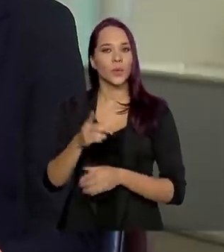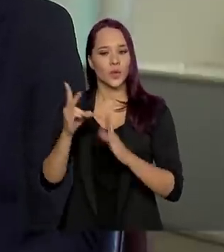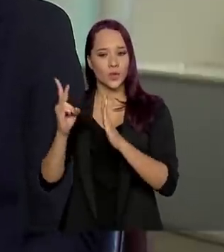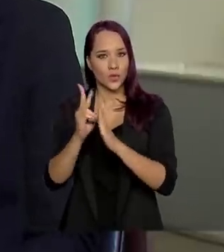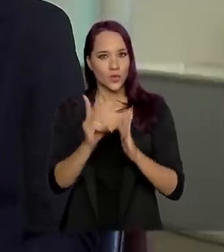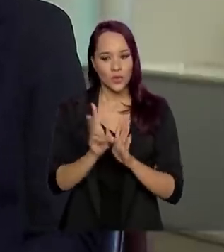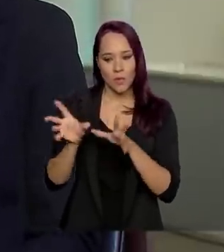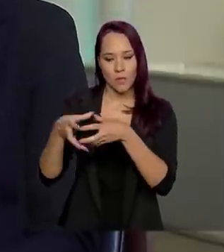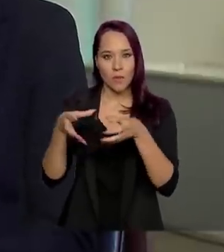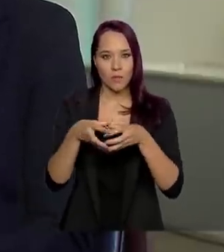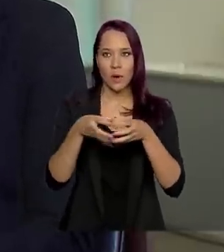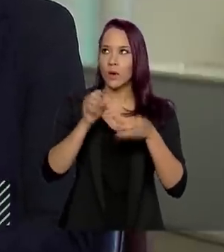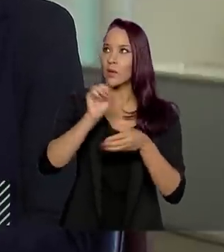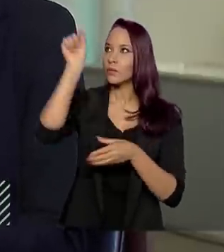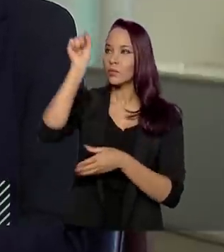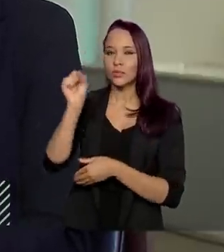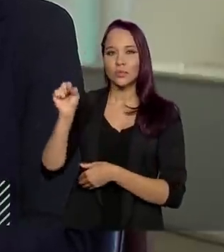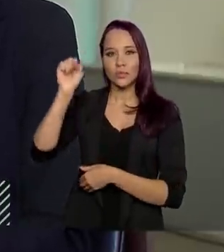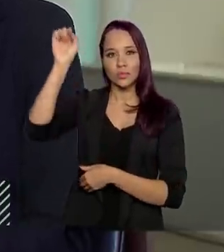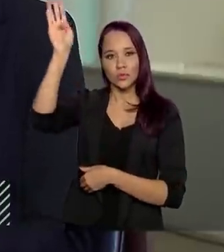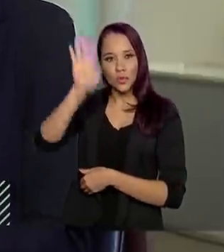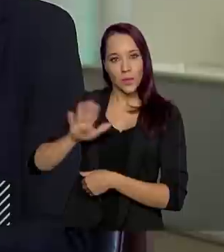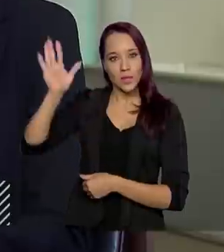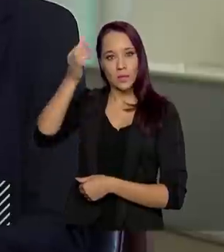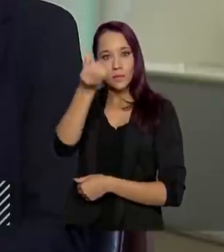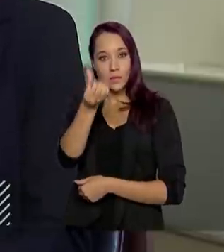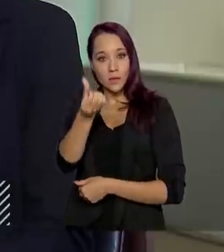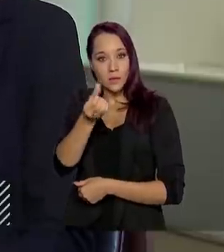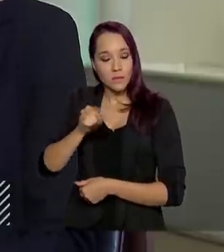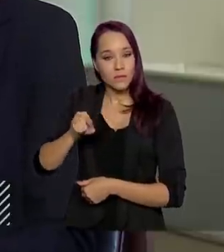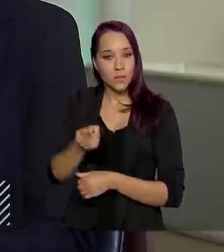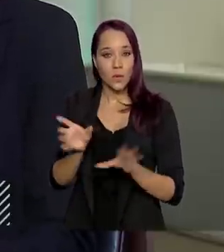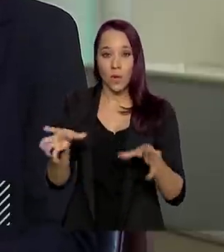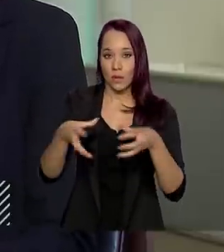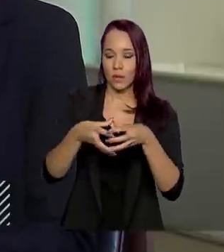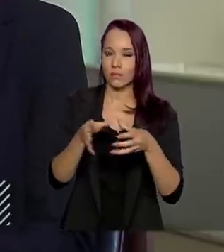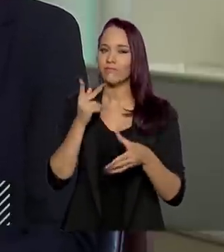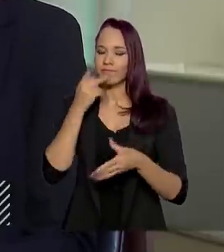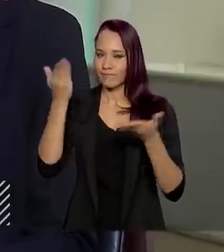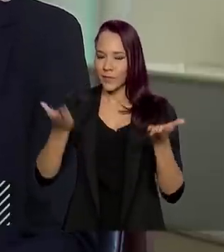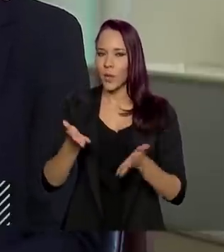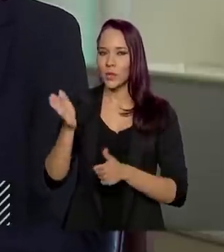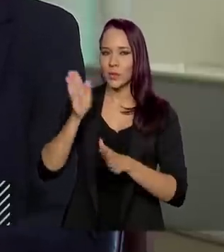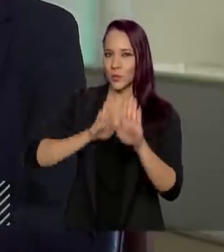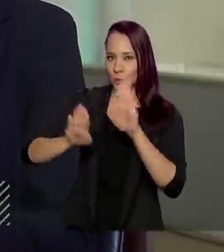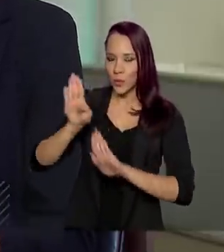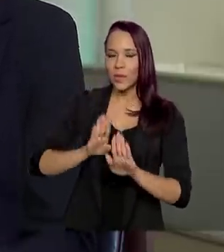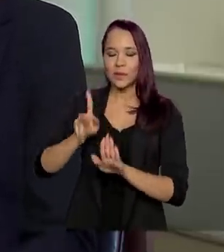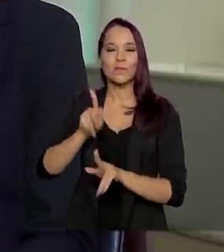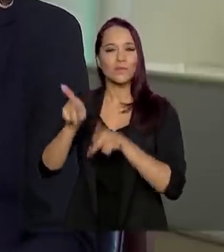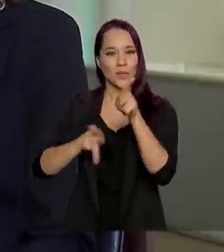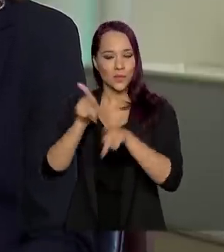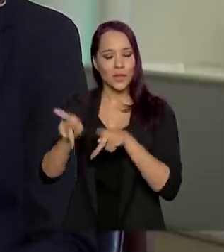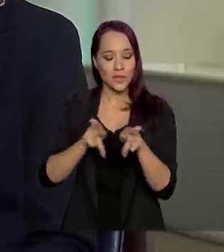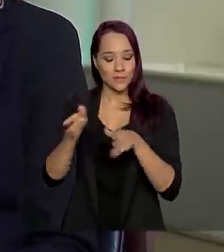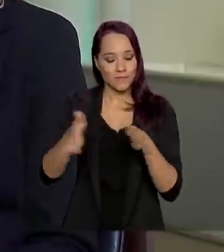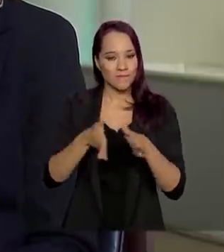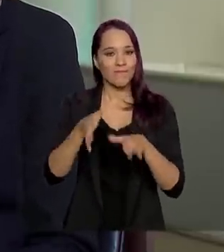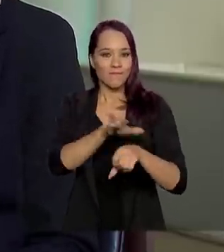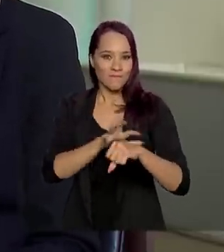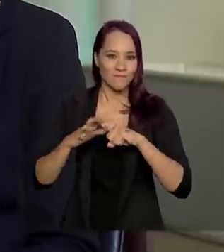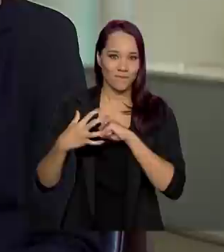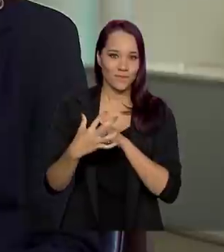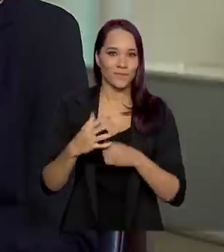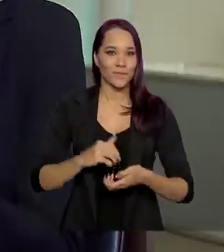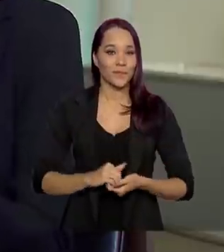espalhados em mais de 6 mil aldeias. Nós vamos falar sobre os cuidados especiais com essa população durante a pandemia do